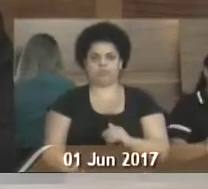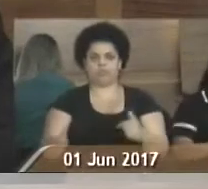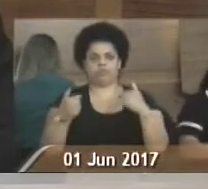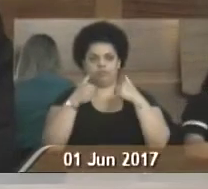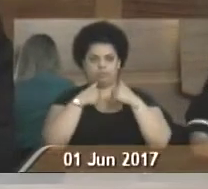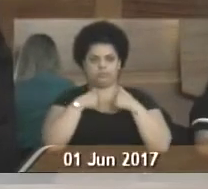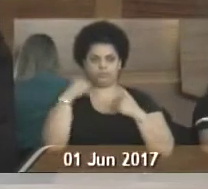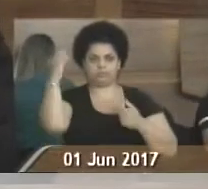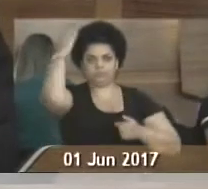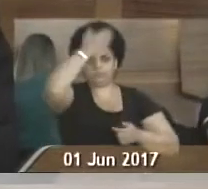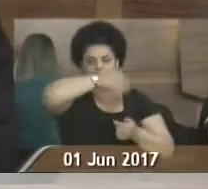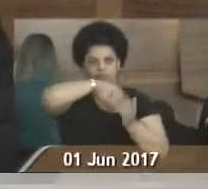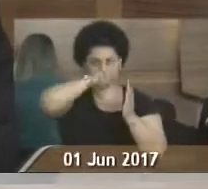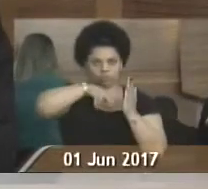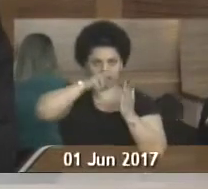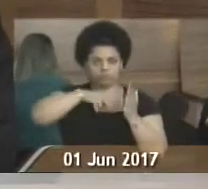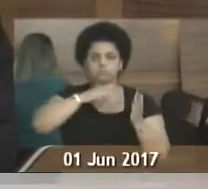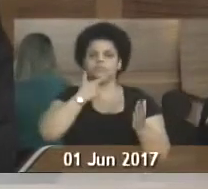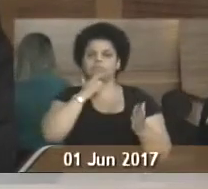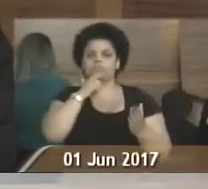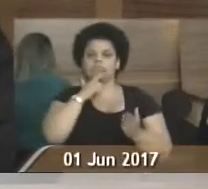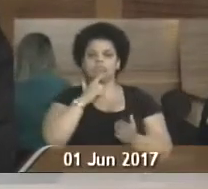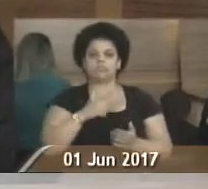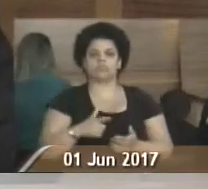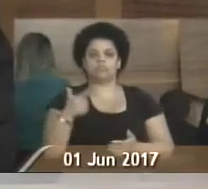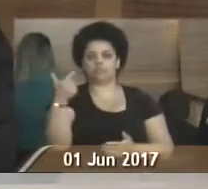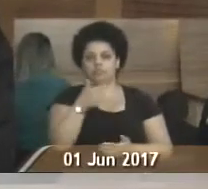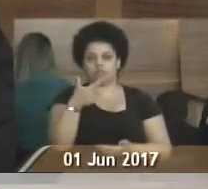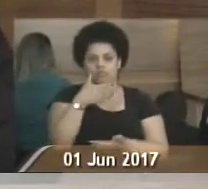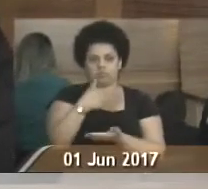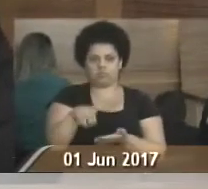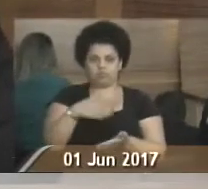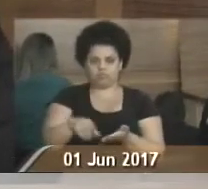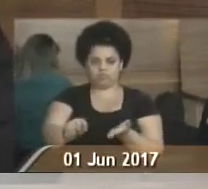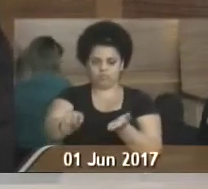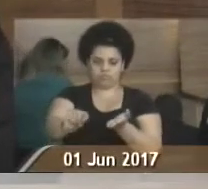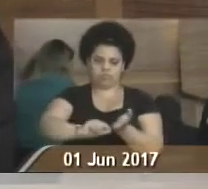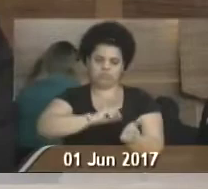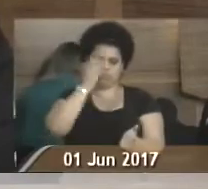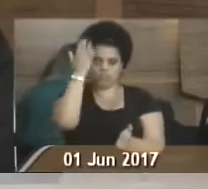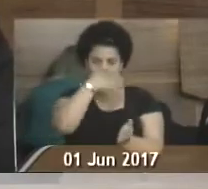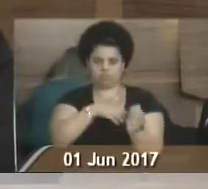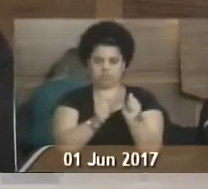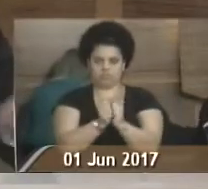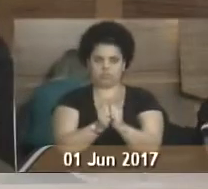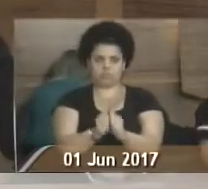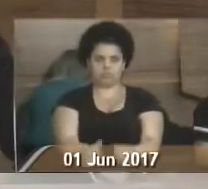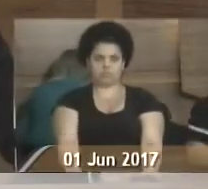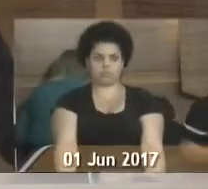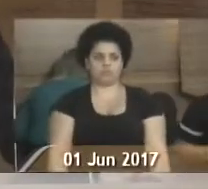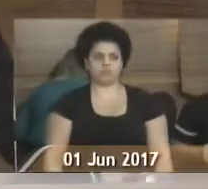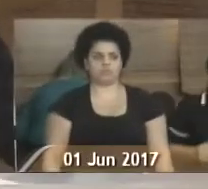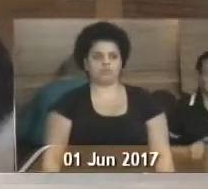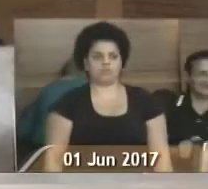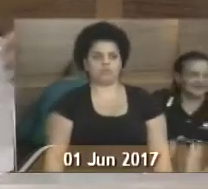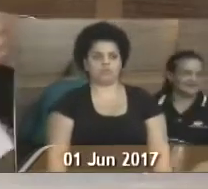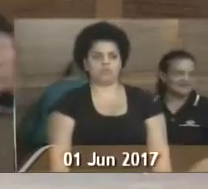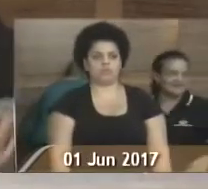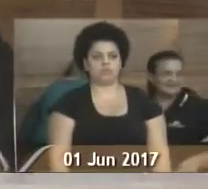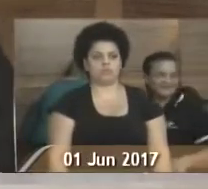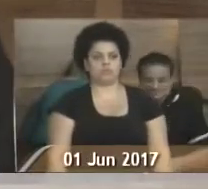redigi e digitei, e eu, Jedai Oliveira, segundo secretário, a subscrevo e assino. Senhor presidente,